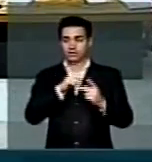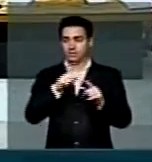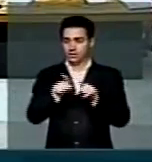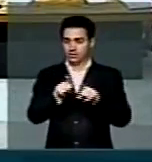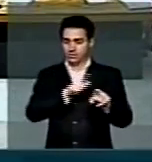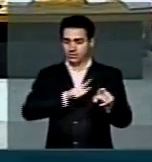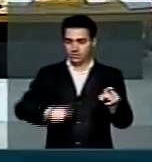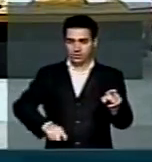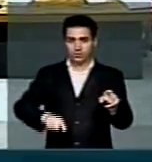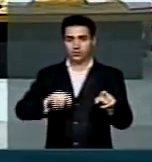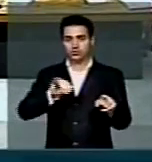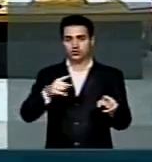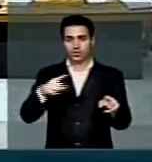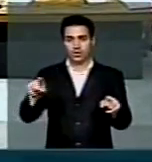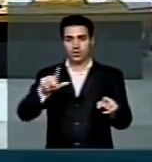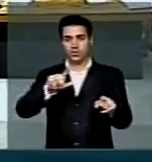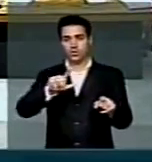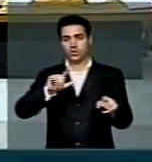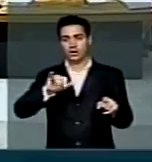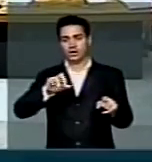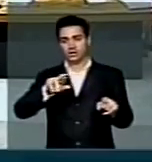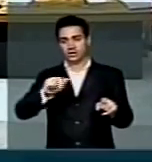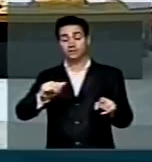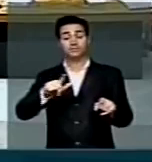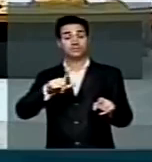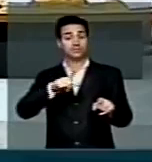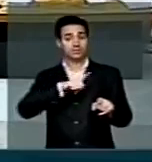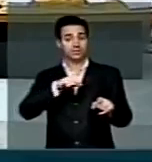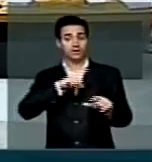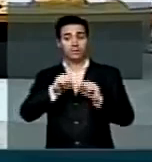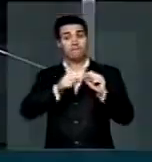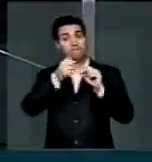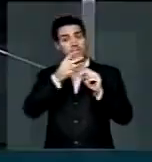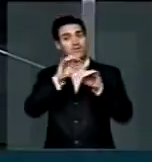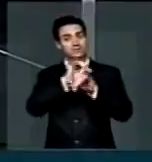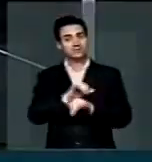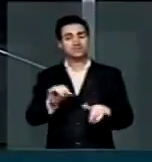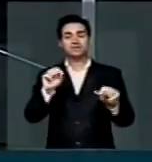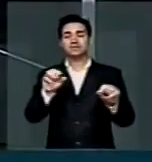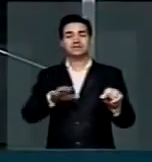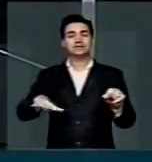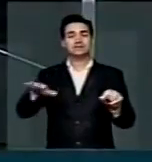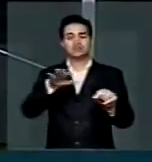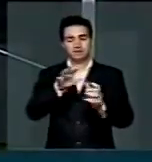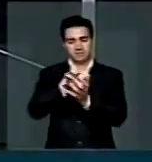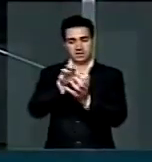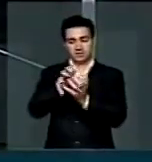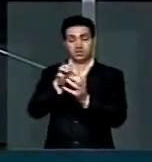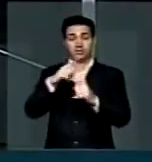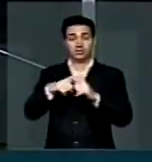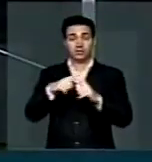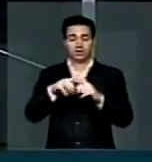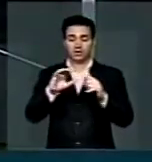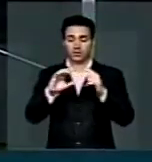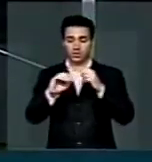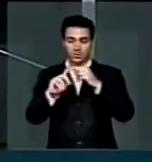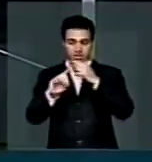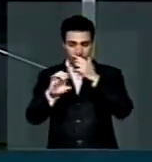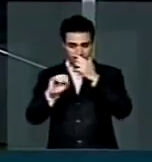governador João Lira. Temos também aqui uma boa notícia para o sertão pernambucano, é que a Codevasco